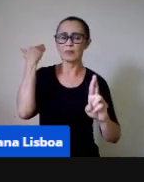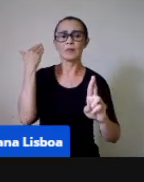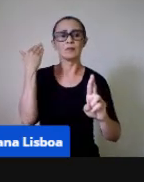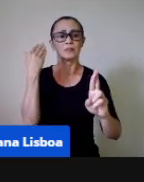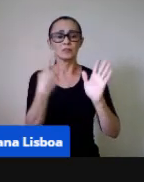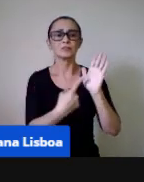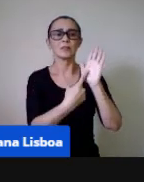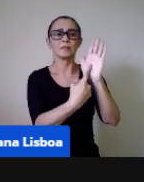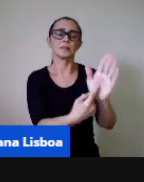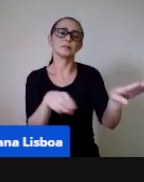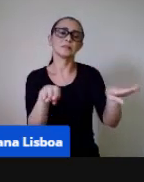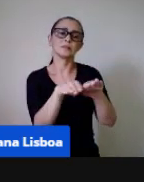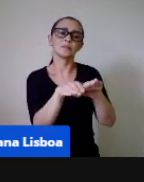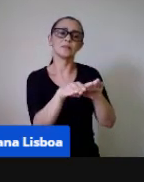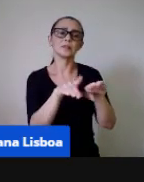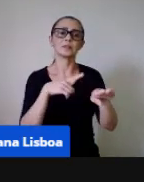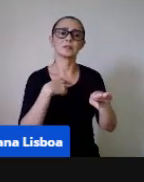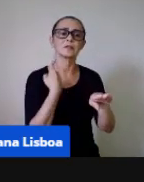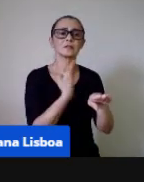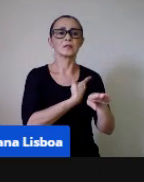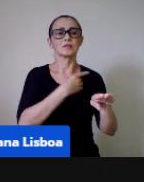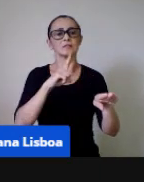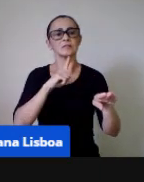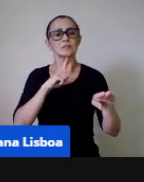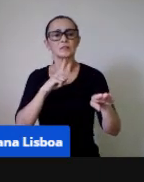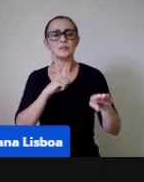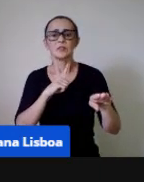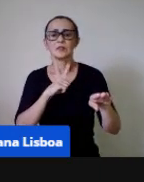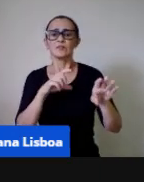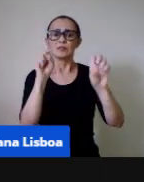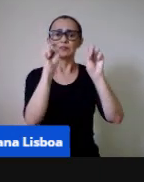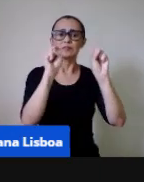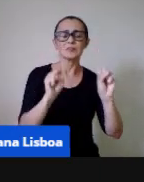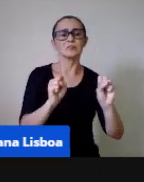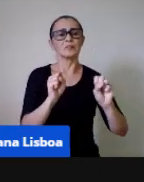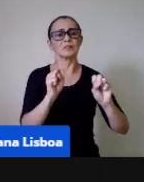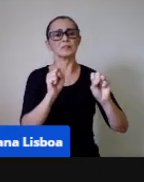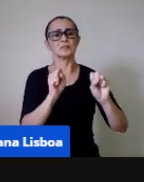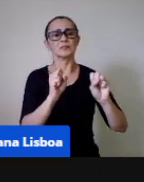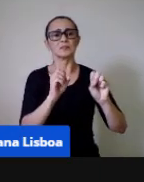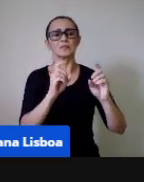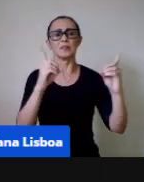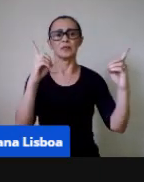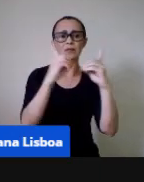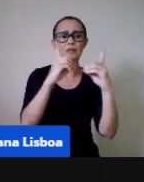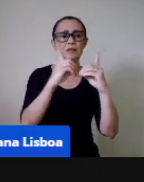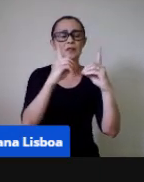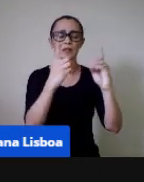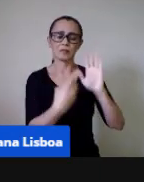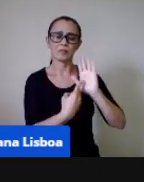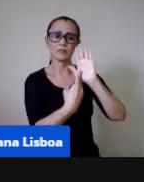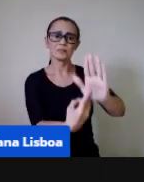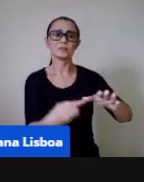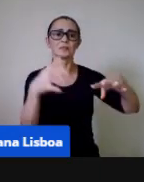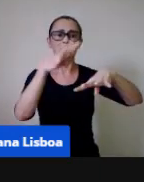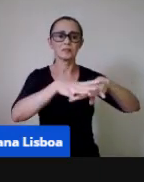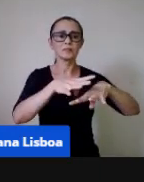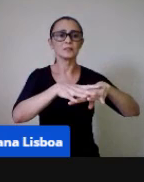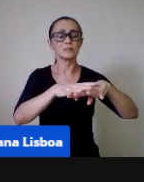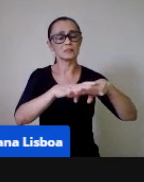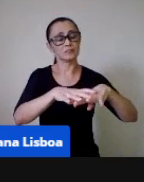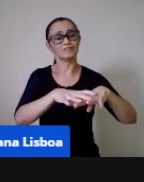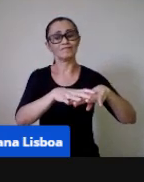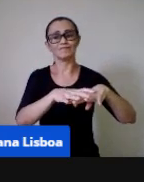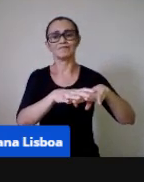que a gente tem uma forma sistemática e didática de trazer esse conhecimento matemático para as crianças,